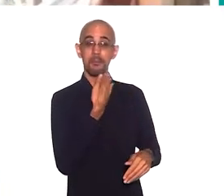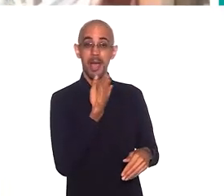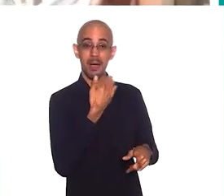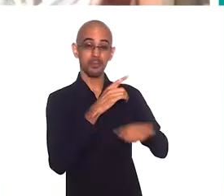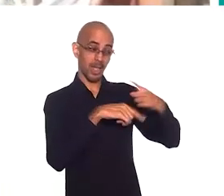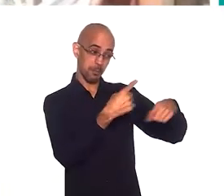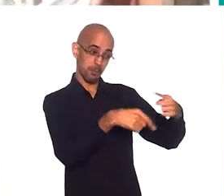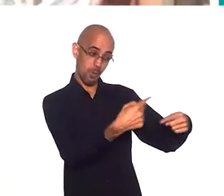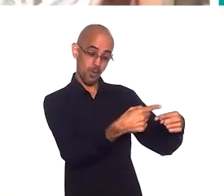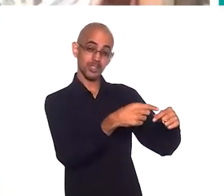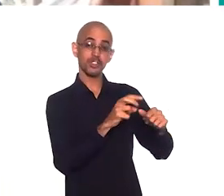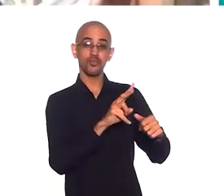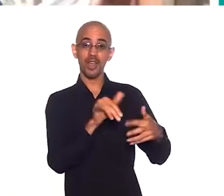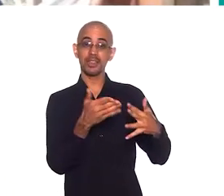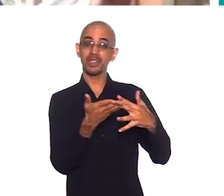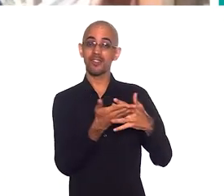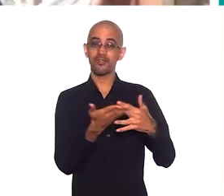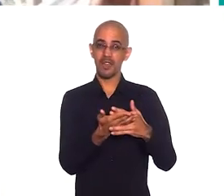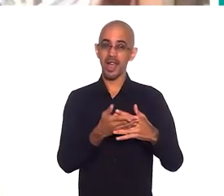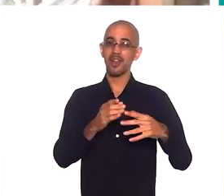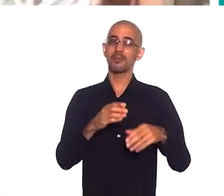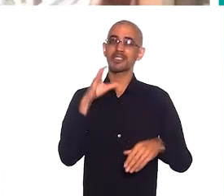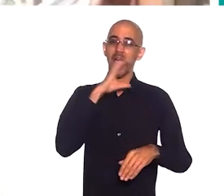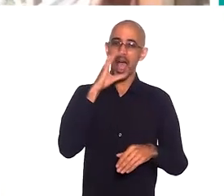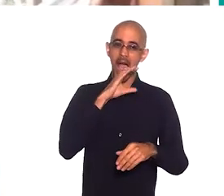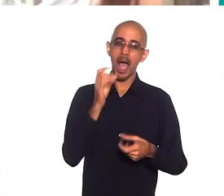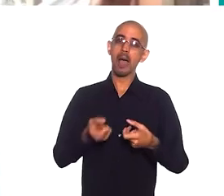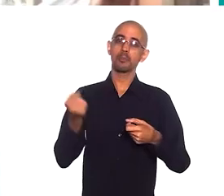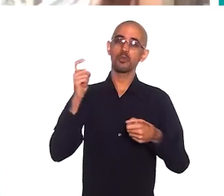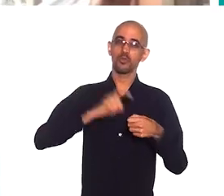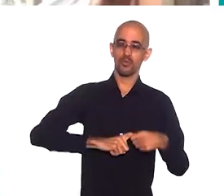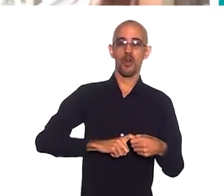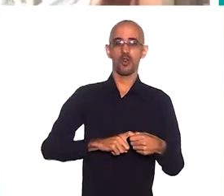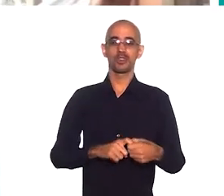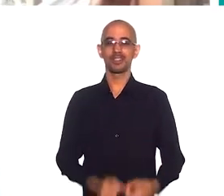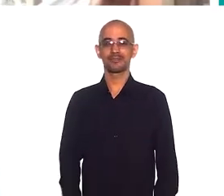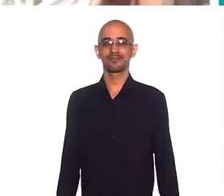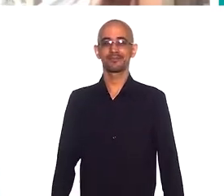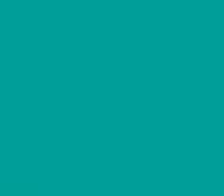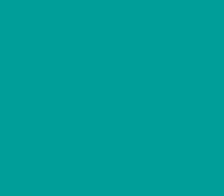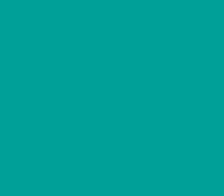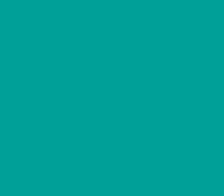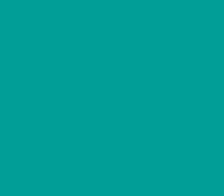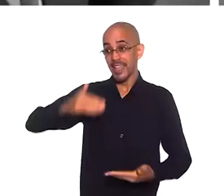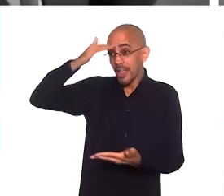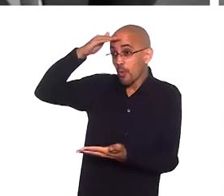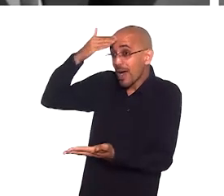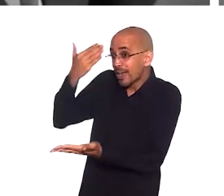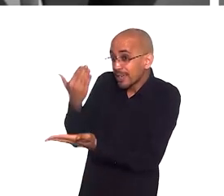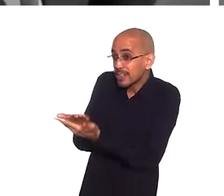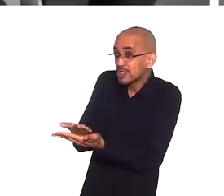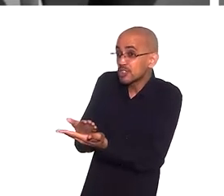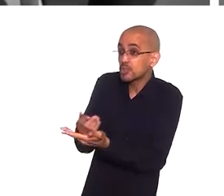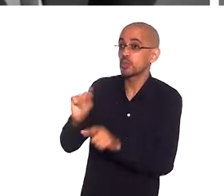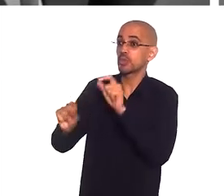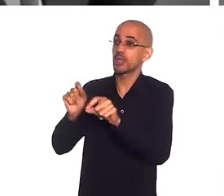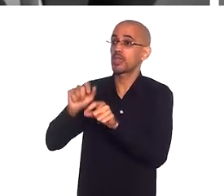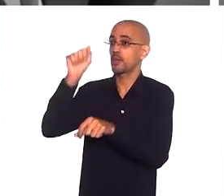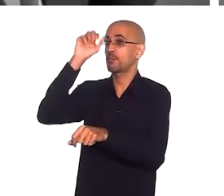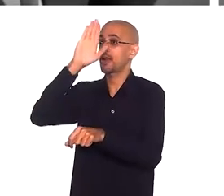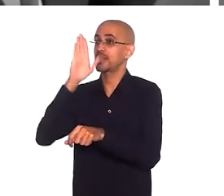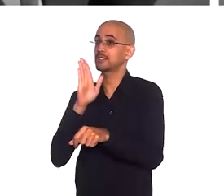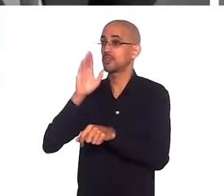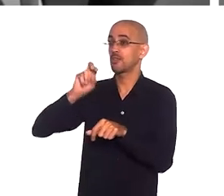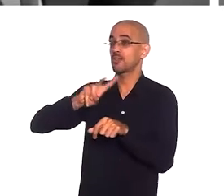papo daqui a pouco, porque a gente vai fazer um pequeno intervalo, mas é rapidinho, daqui a pouco a gente está de volta. Eu acredito que o